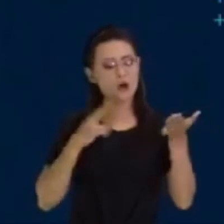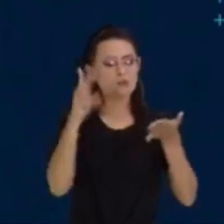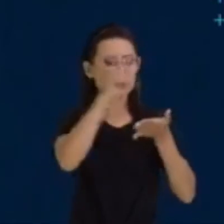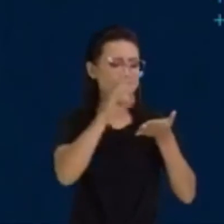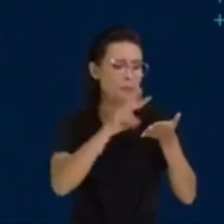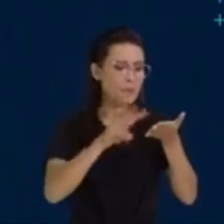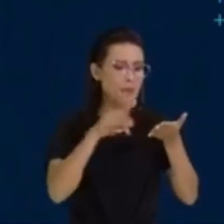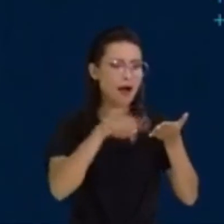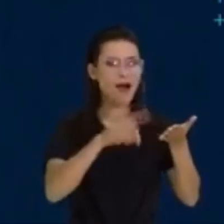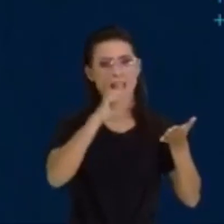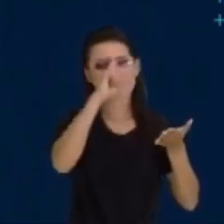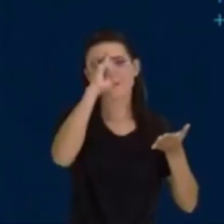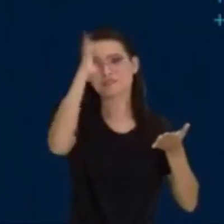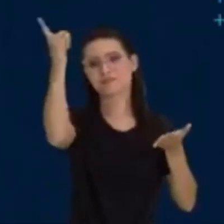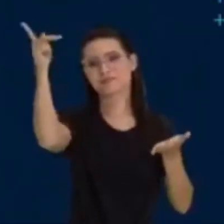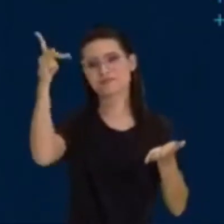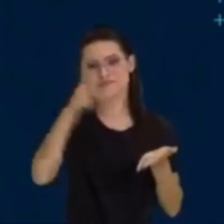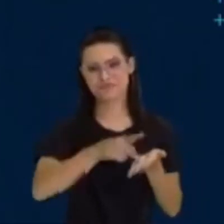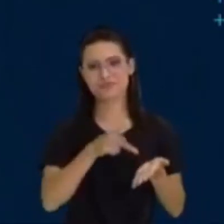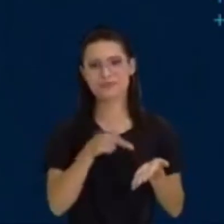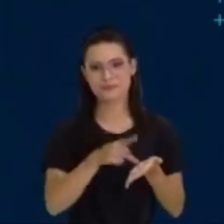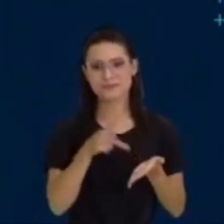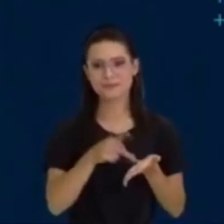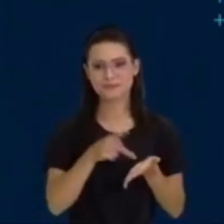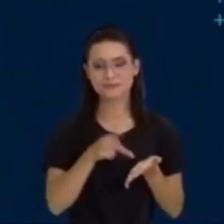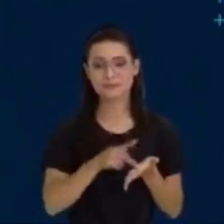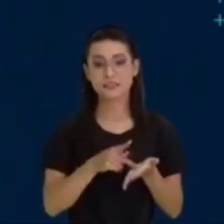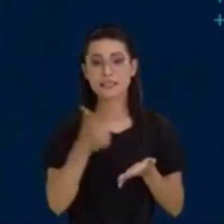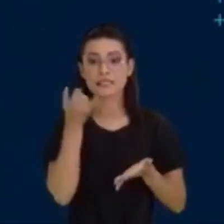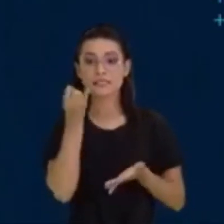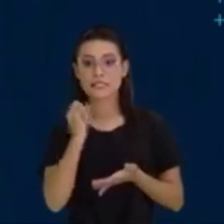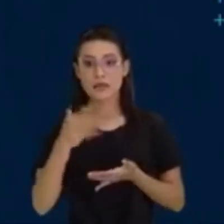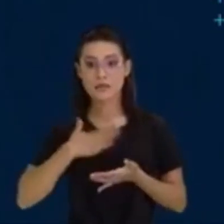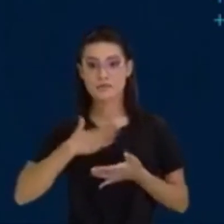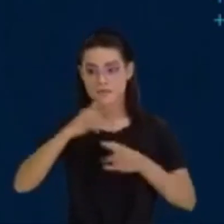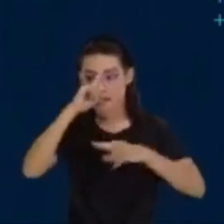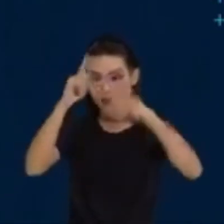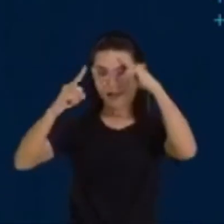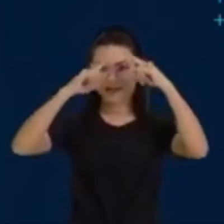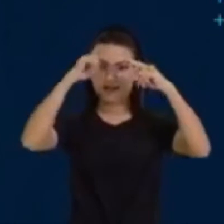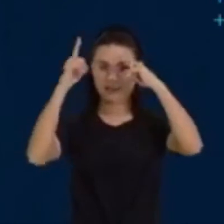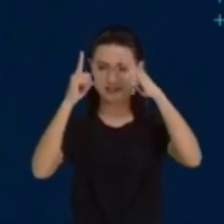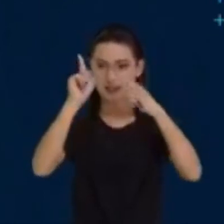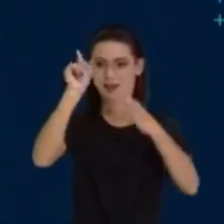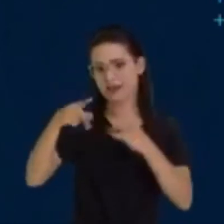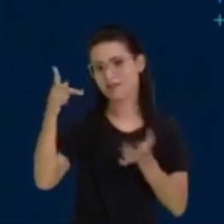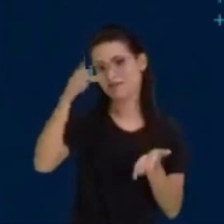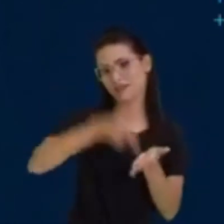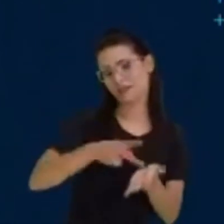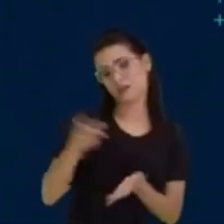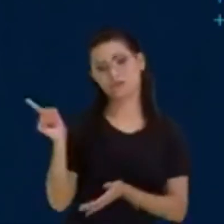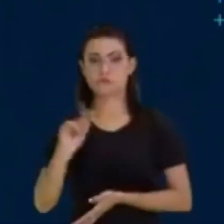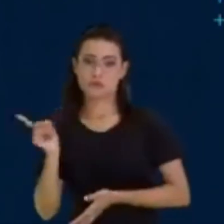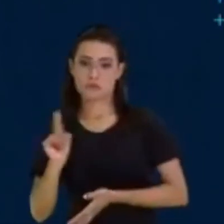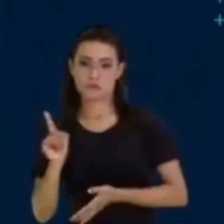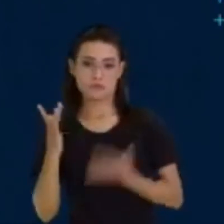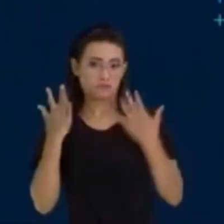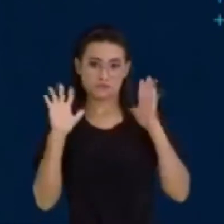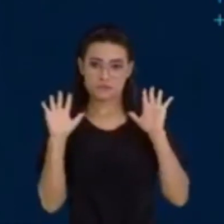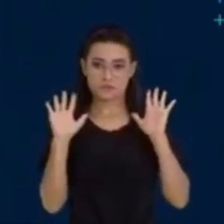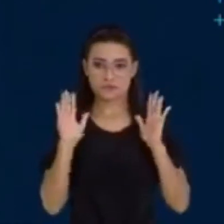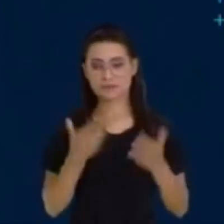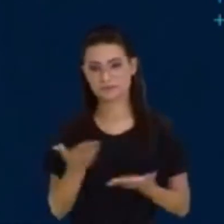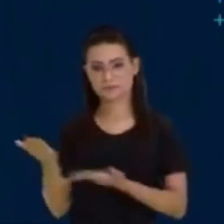podemos descobrir se as nossas hipóteses, realmente, elas vão se confirmar ou não. Podemos avançar.